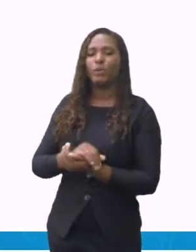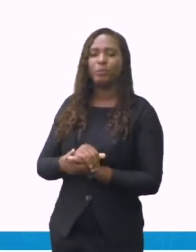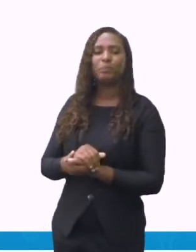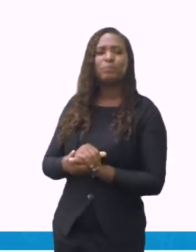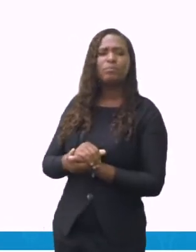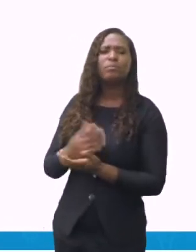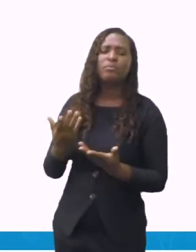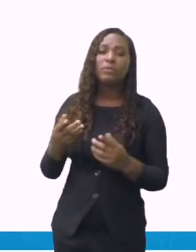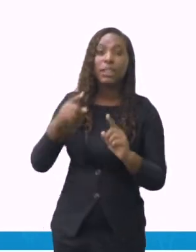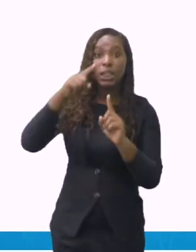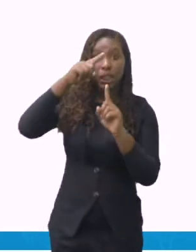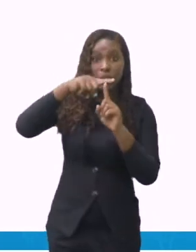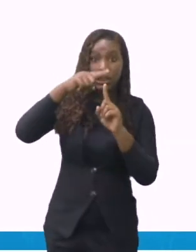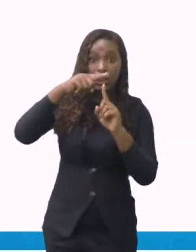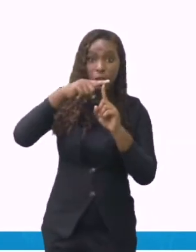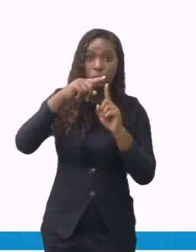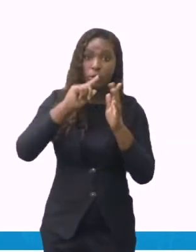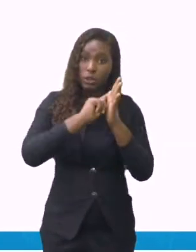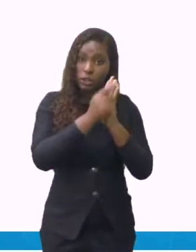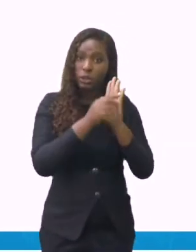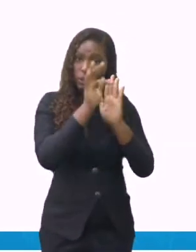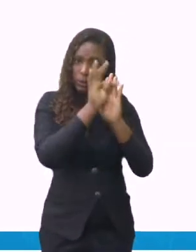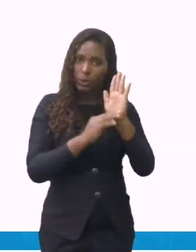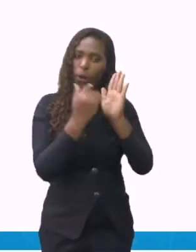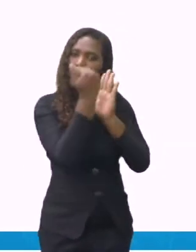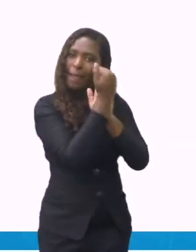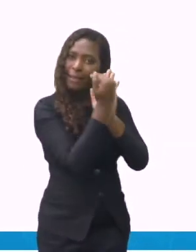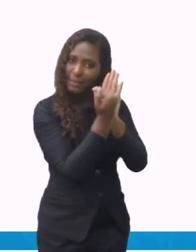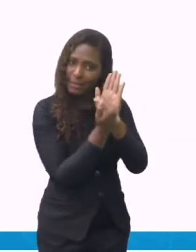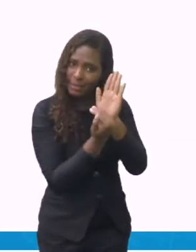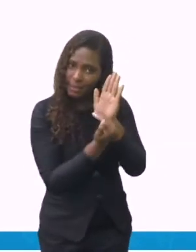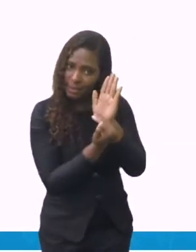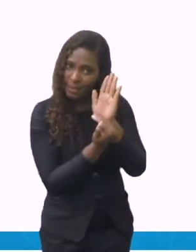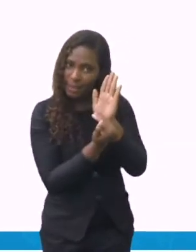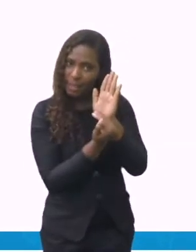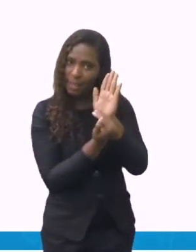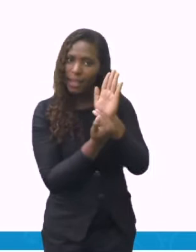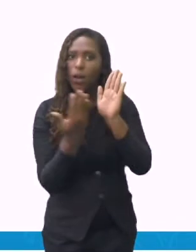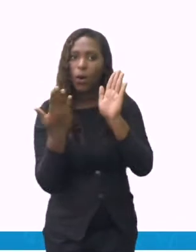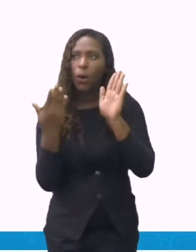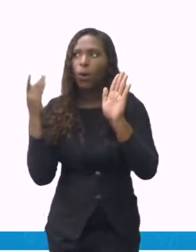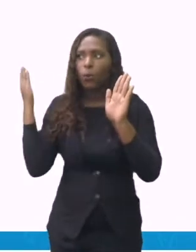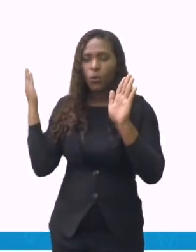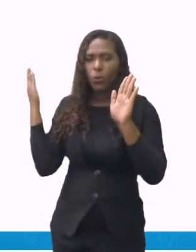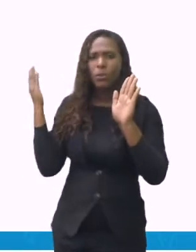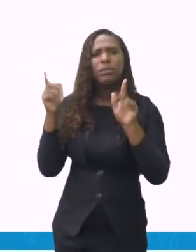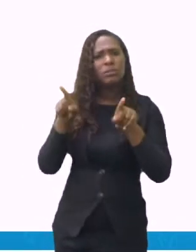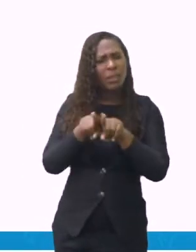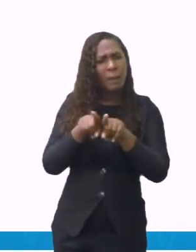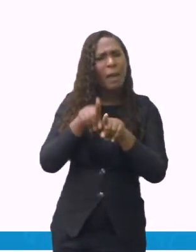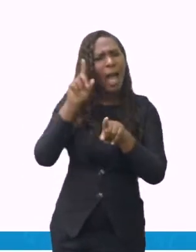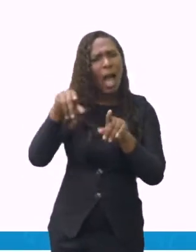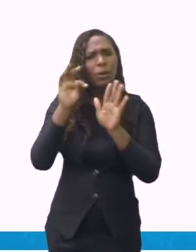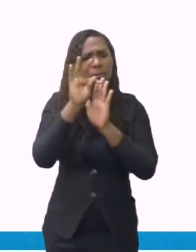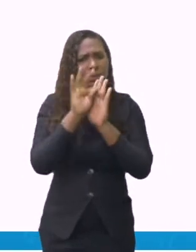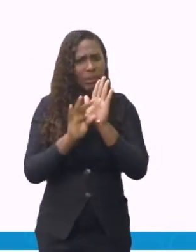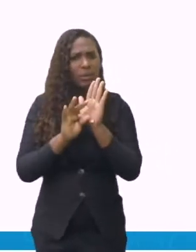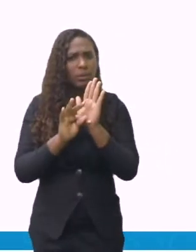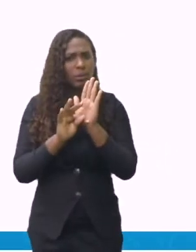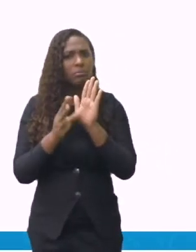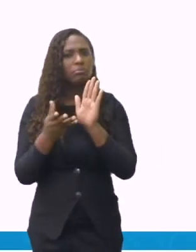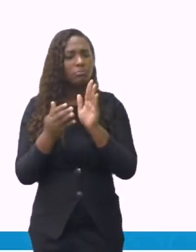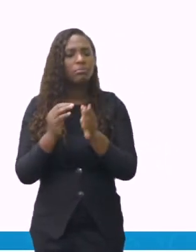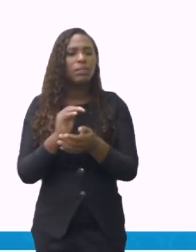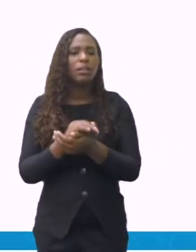também é um gênero textual chamado de receita. Você lembra antigamente ou, né, algumas pessoas ainda